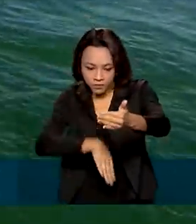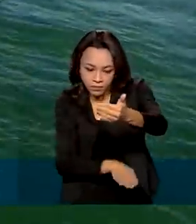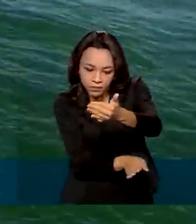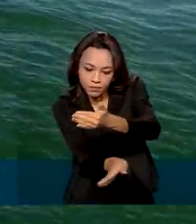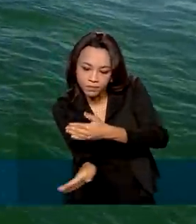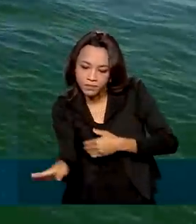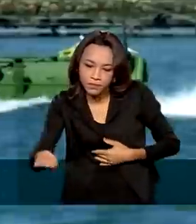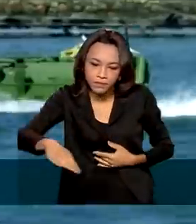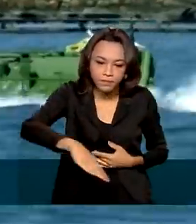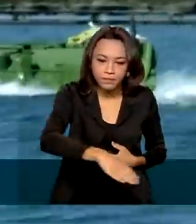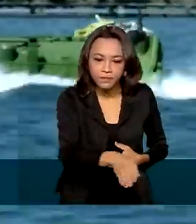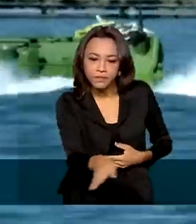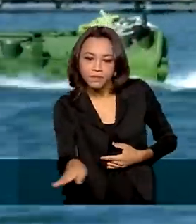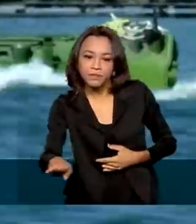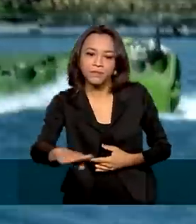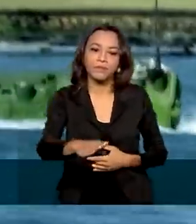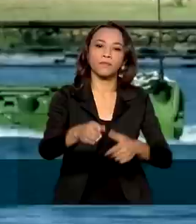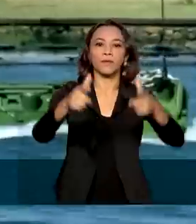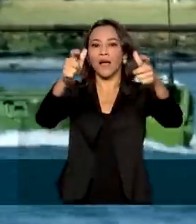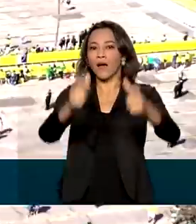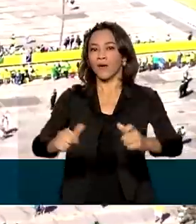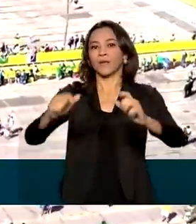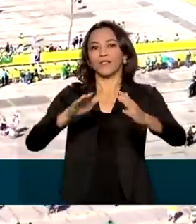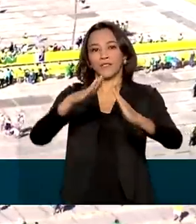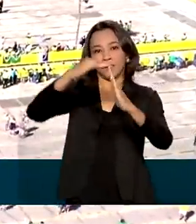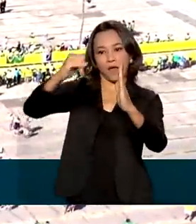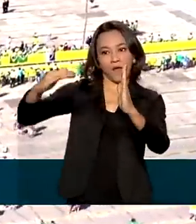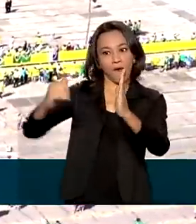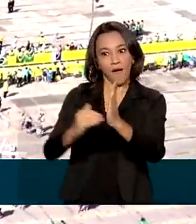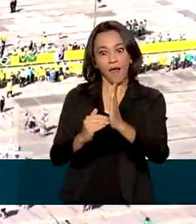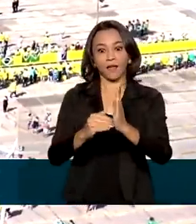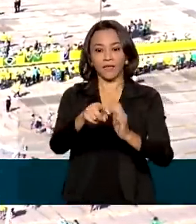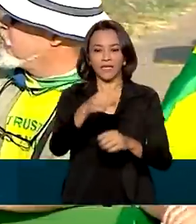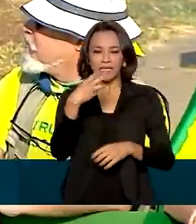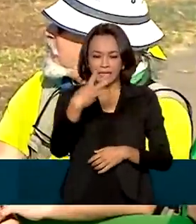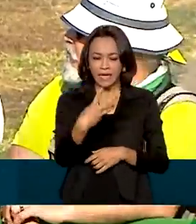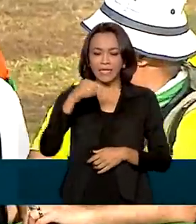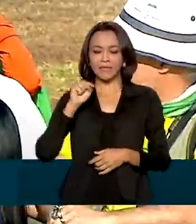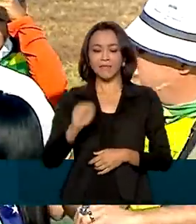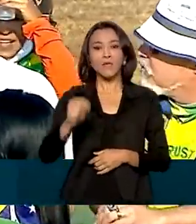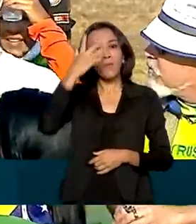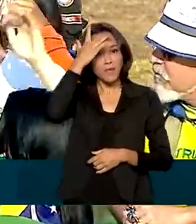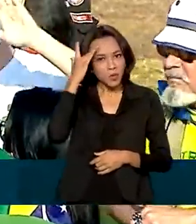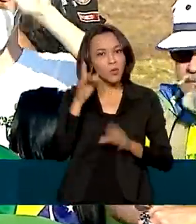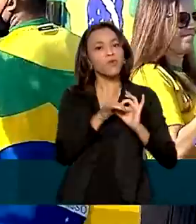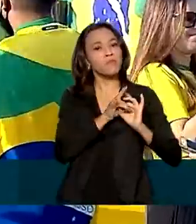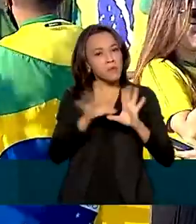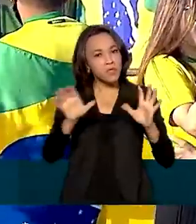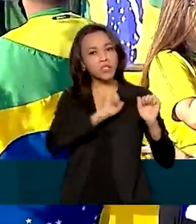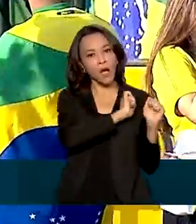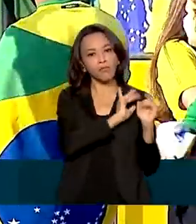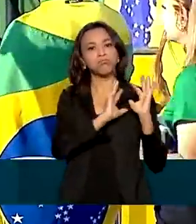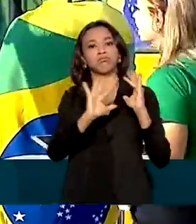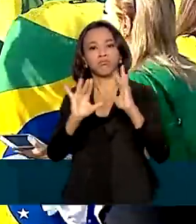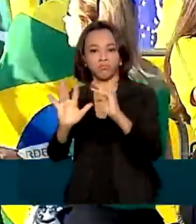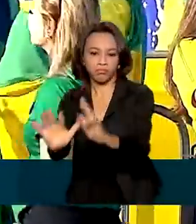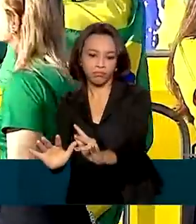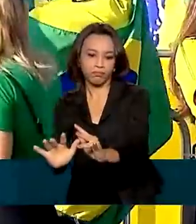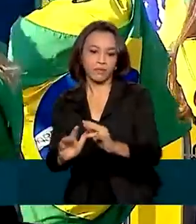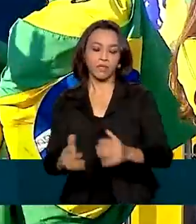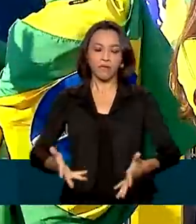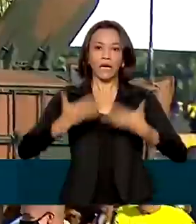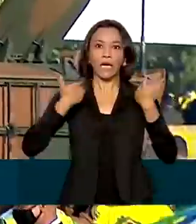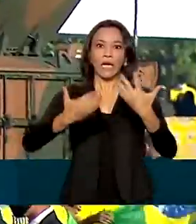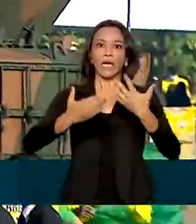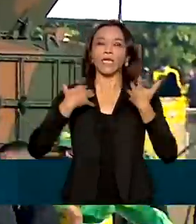Paranuá em direção ao Palácio da Alvorada. 3 mil pessoas foram autorizadas a acompanhar a cerimônia. Apesar do clima